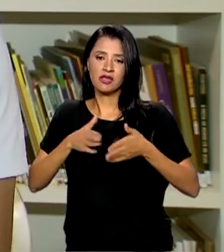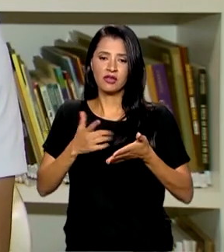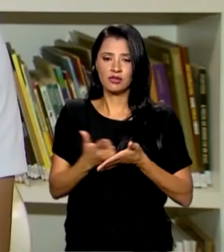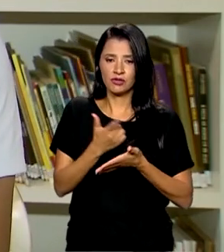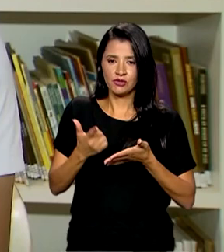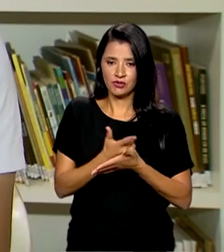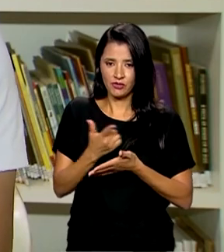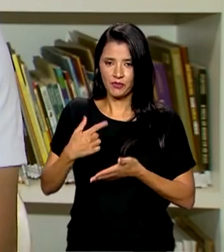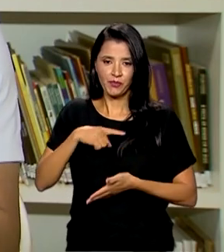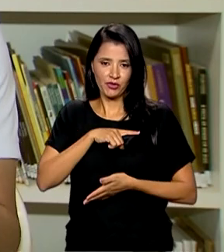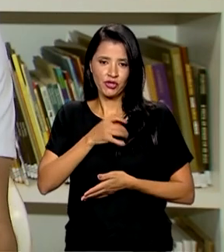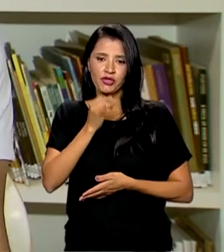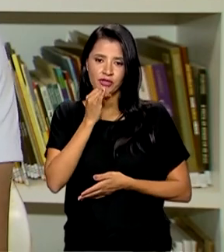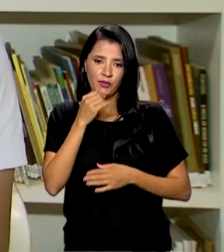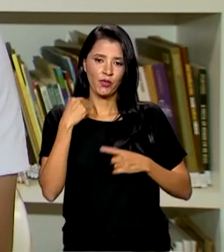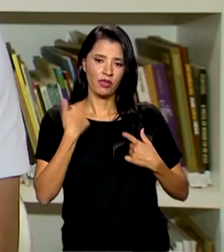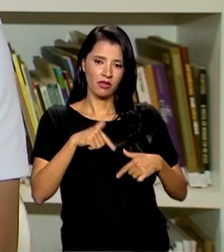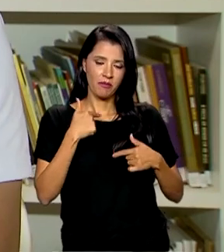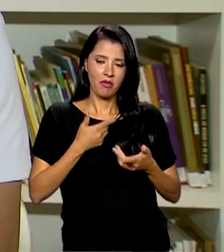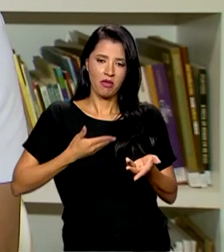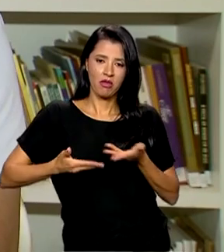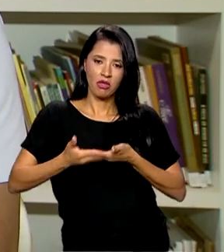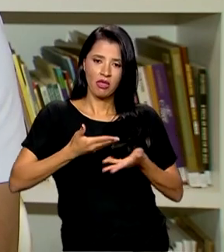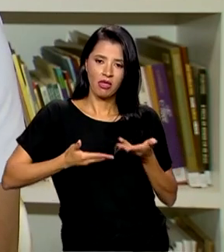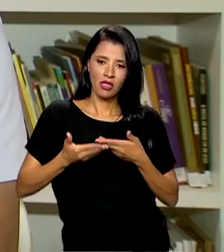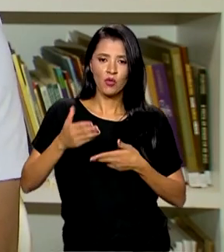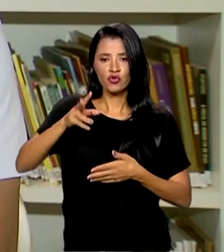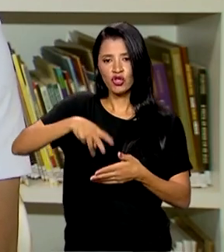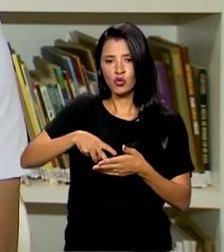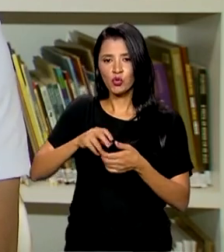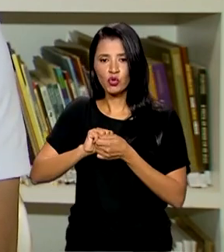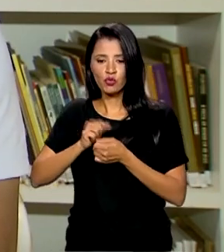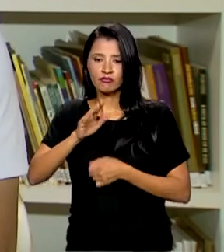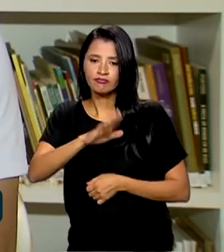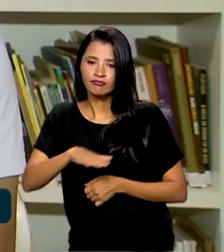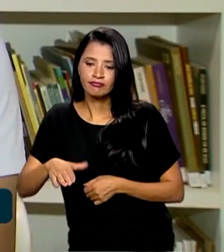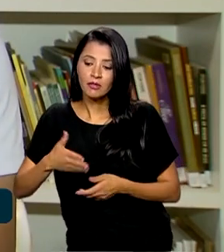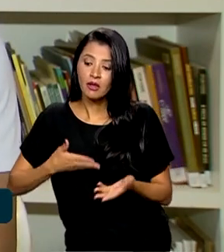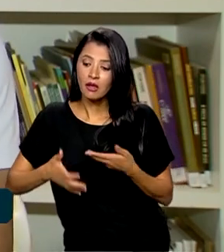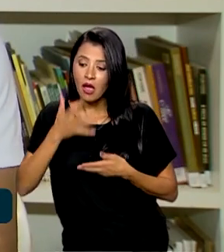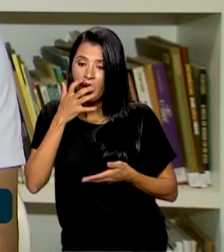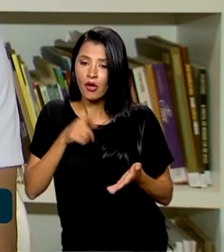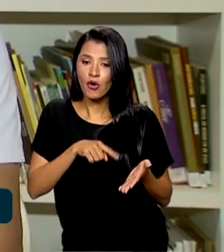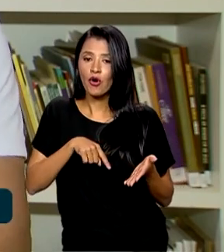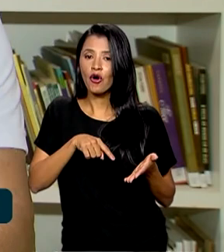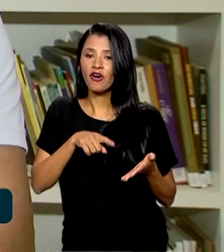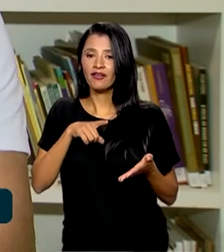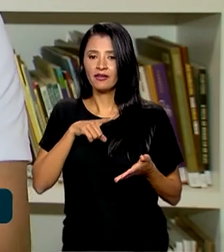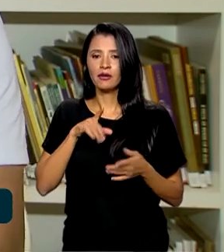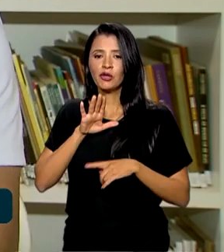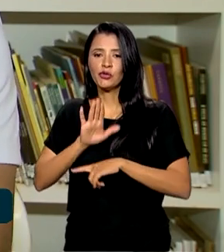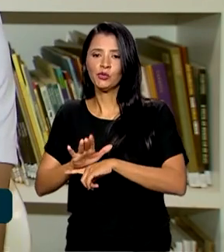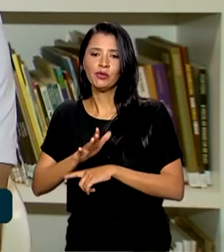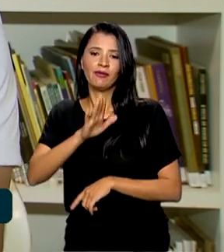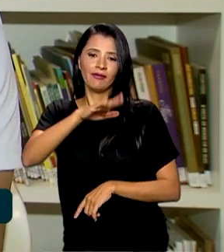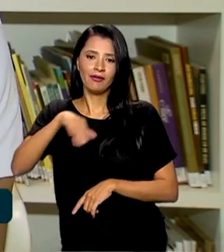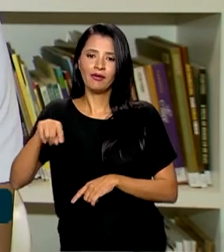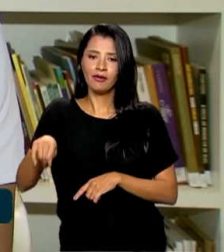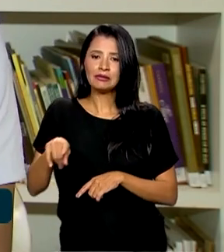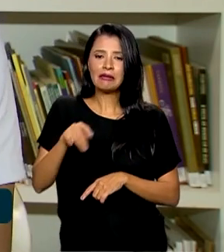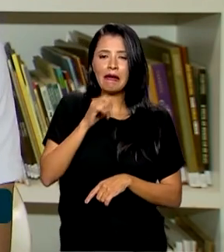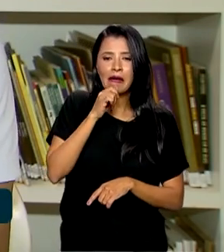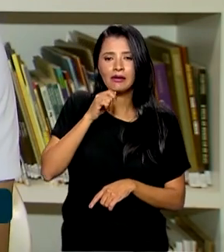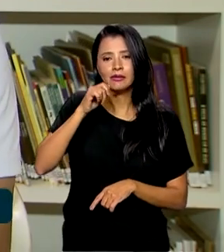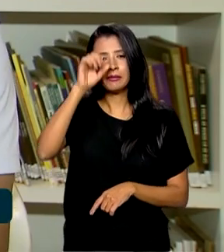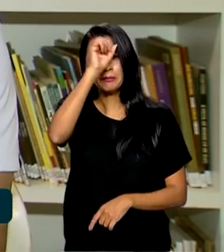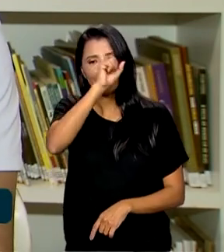No nosso caso, a gente trabalha mediação de leitura com as crianças. Então, a gente contribui até para a criança que ainda está aprendendo